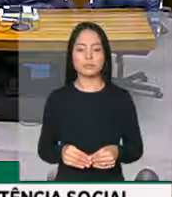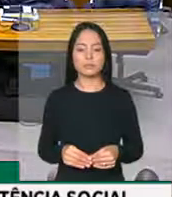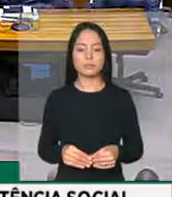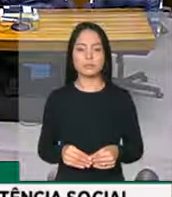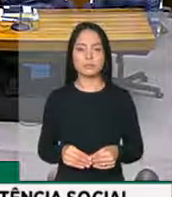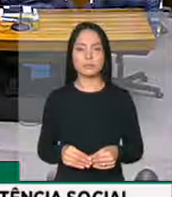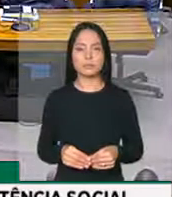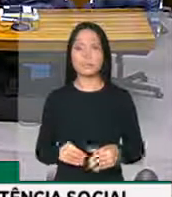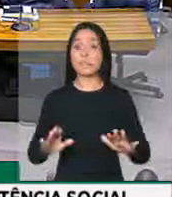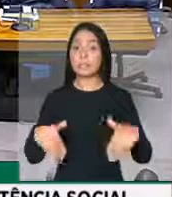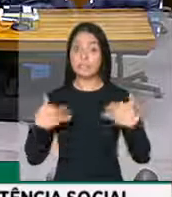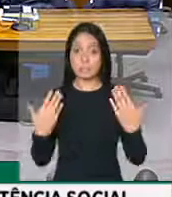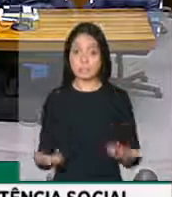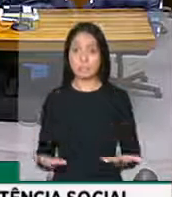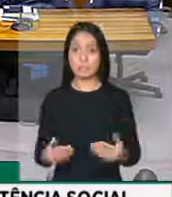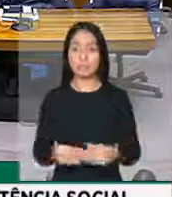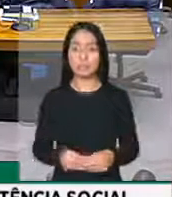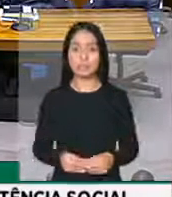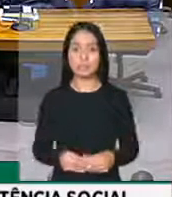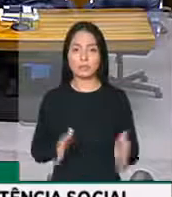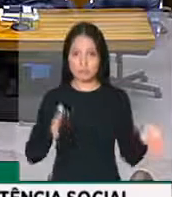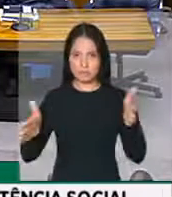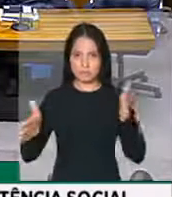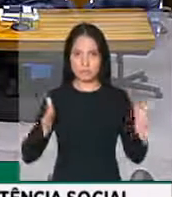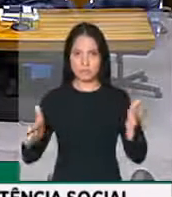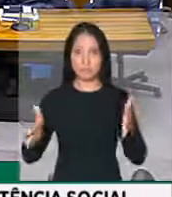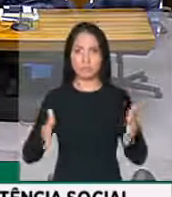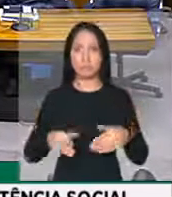Assim, consideramos, nesse período.